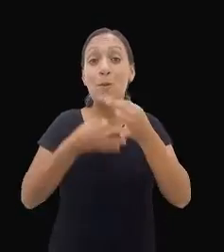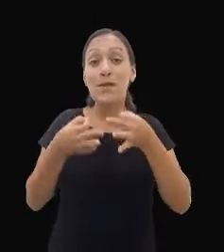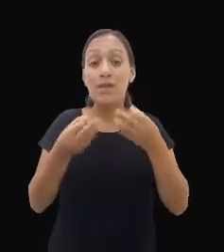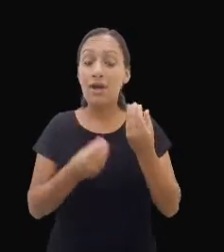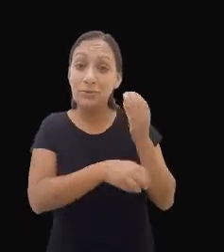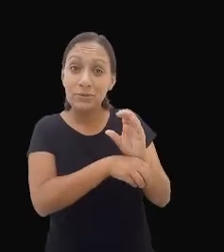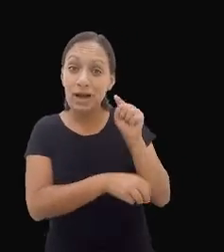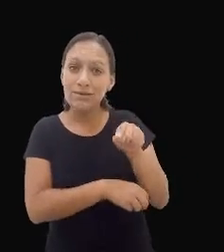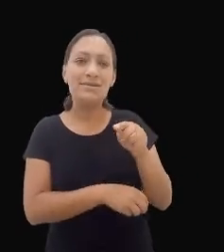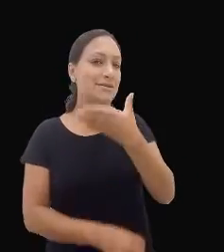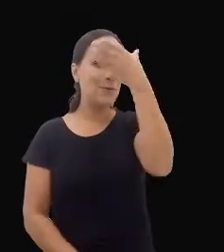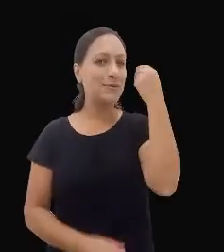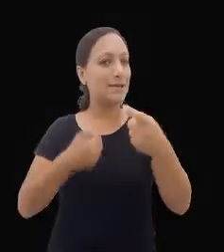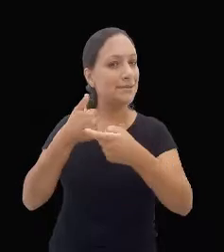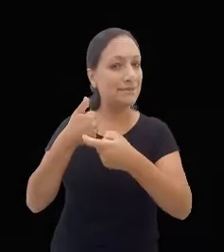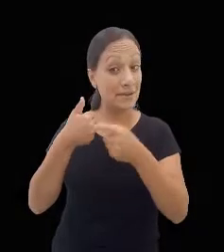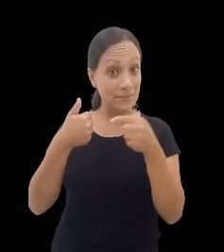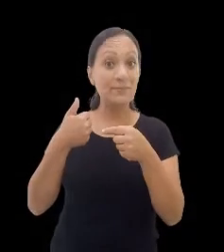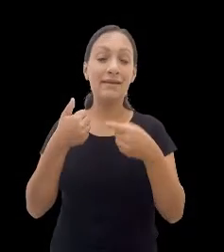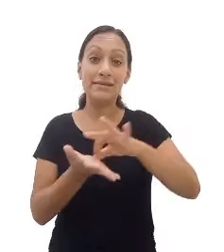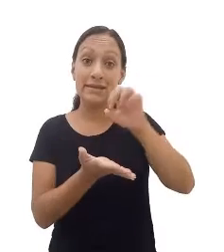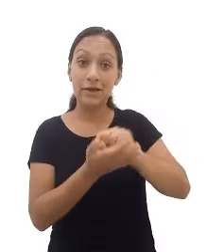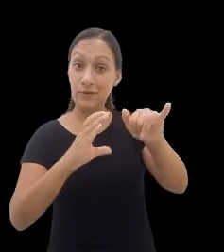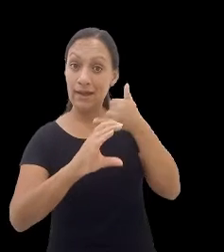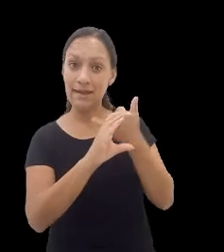esquece do like. Inscreva-se no canal e bons filmes!